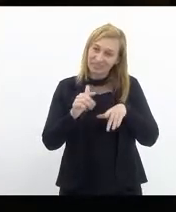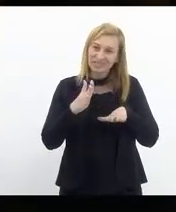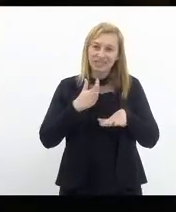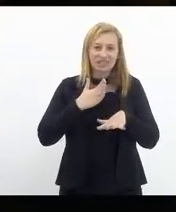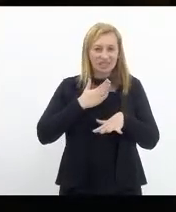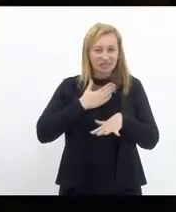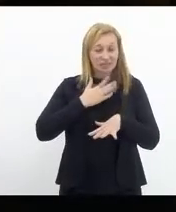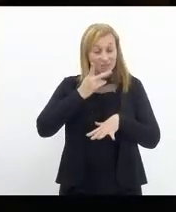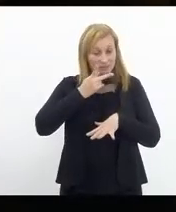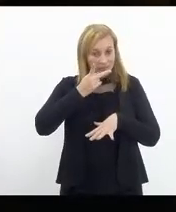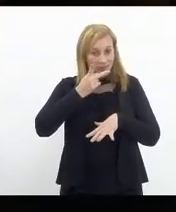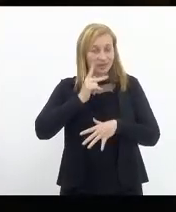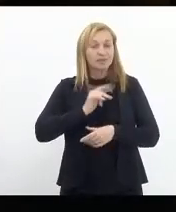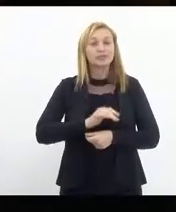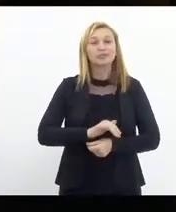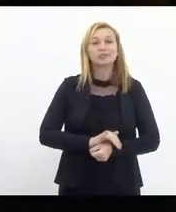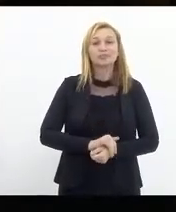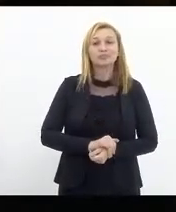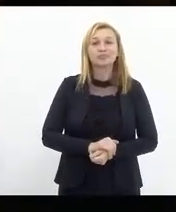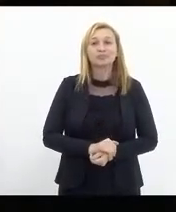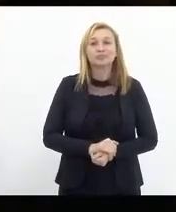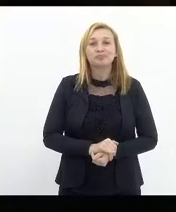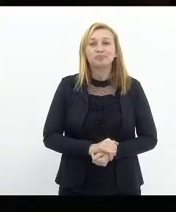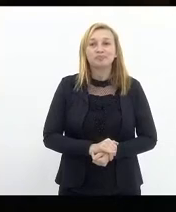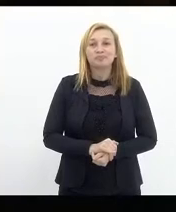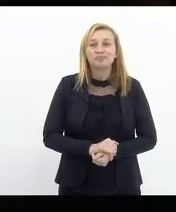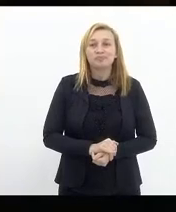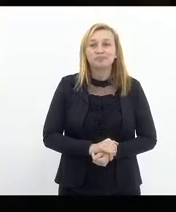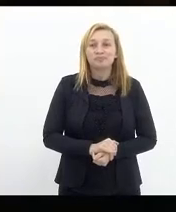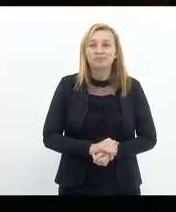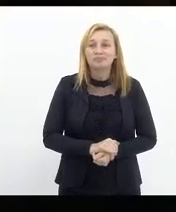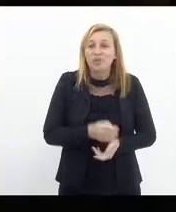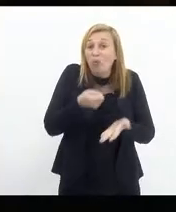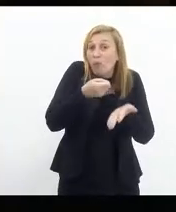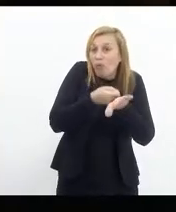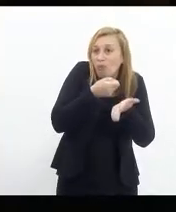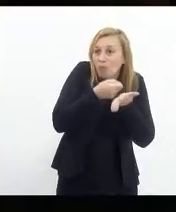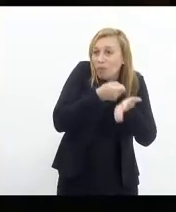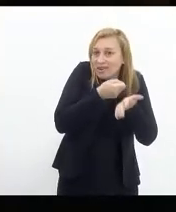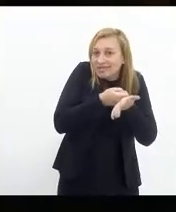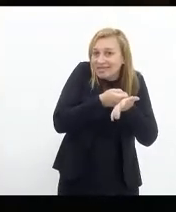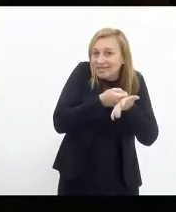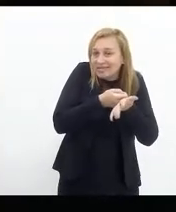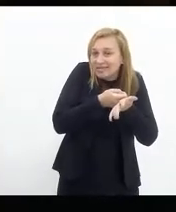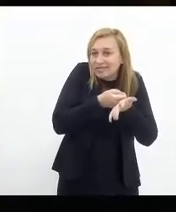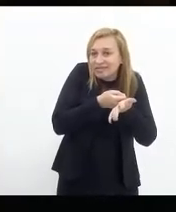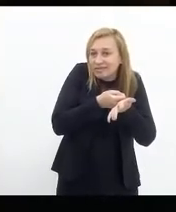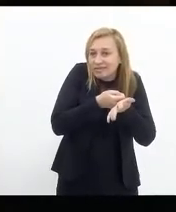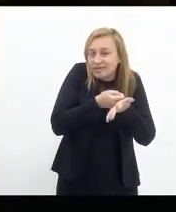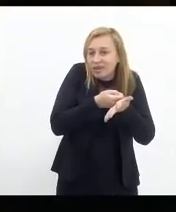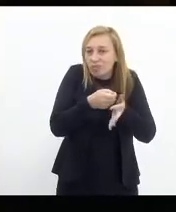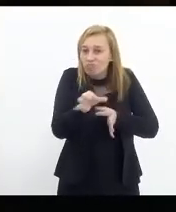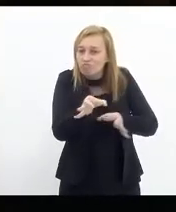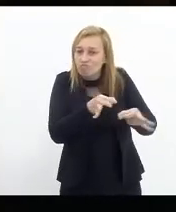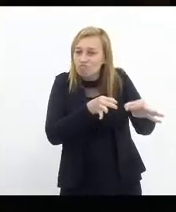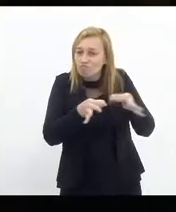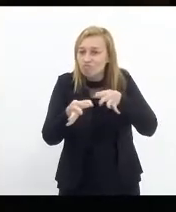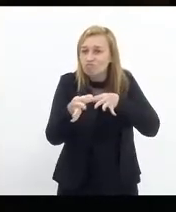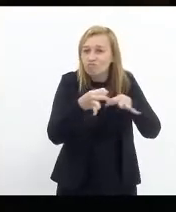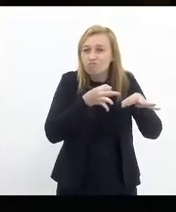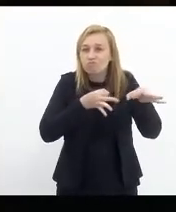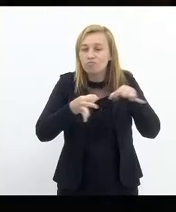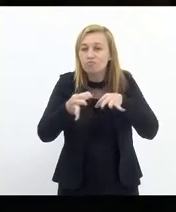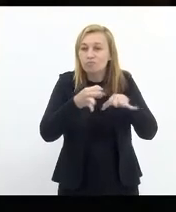intervenções feito cobranças a um planejamento